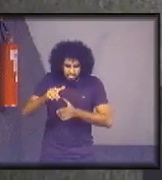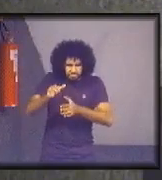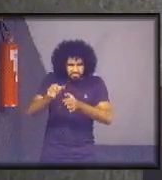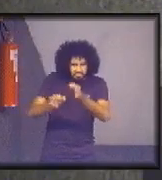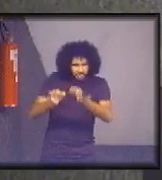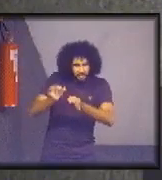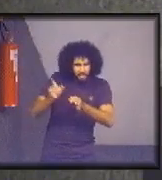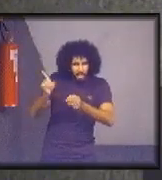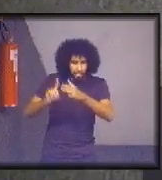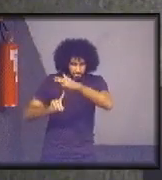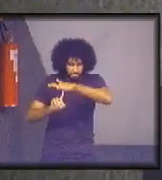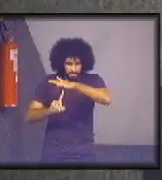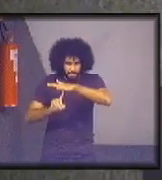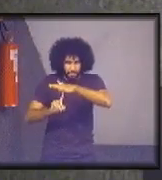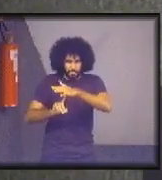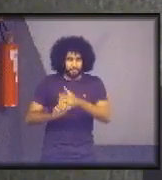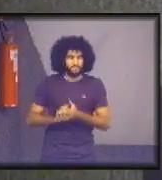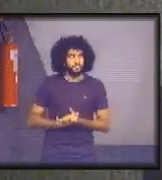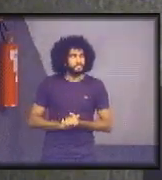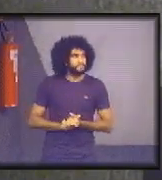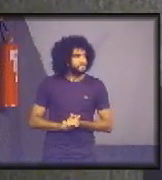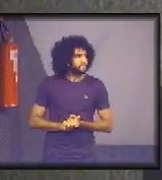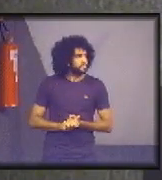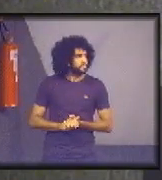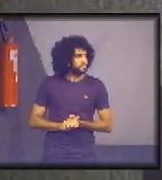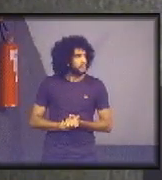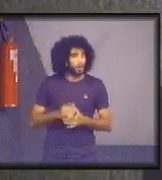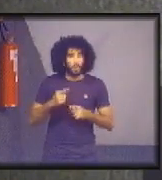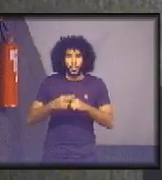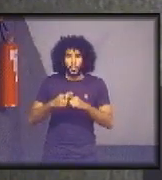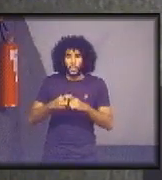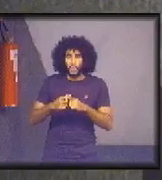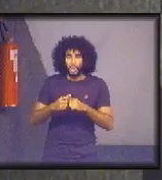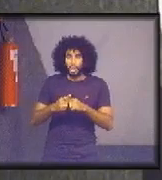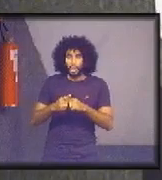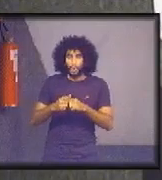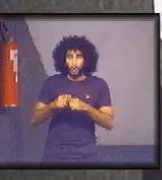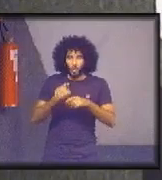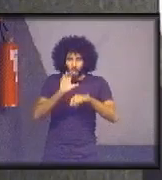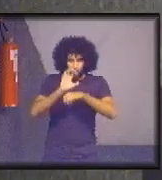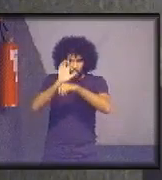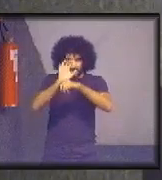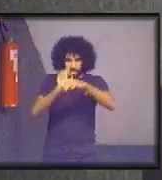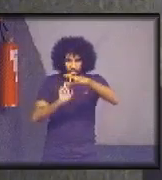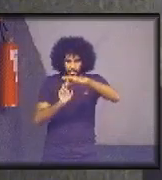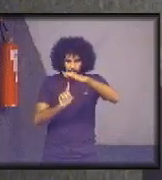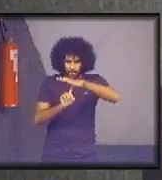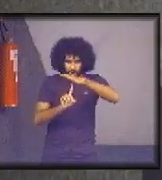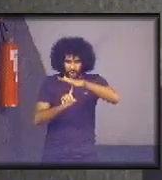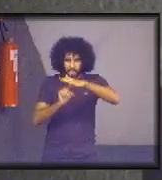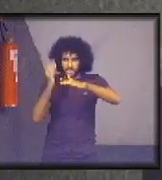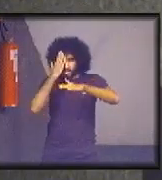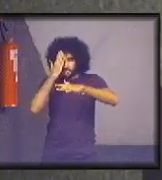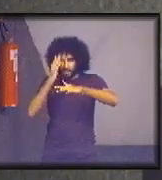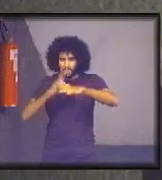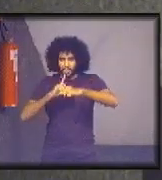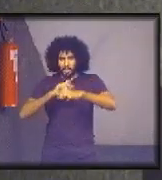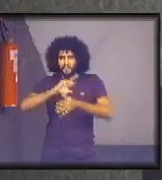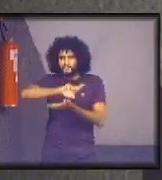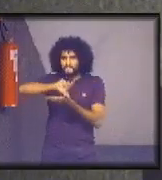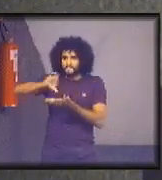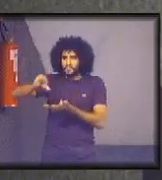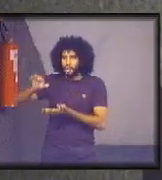lá no Paraná, porque o Estado do Paraná é um Estado contemplado com vários fóruns